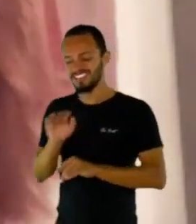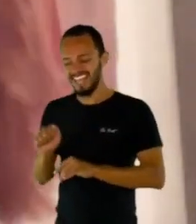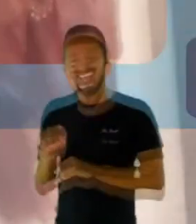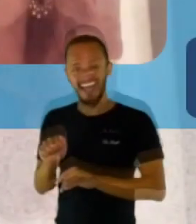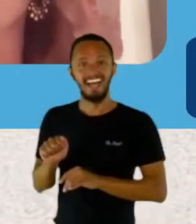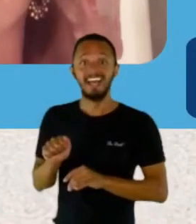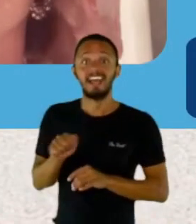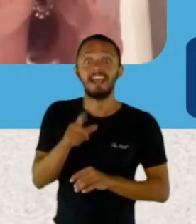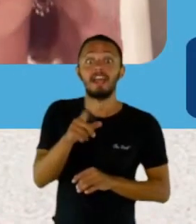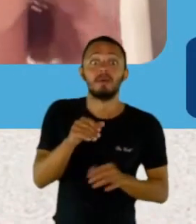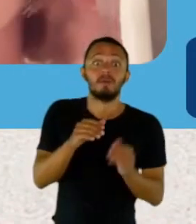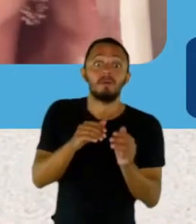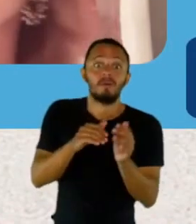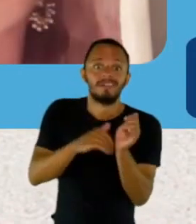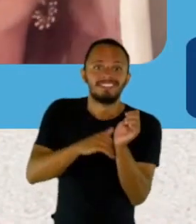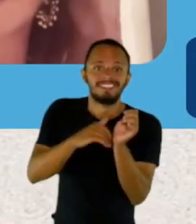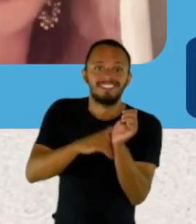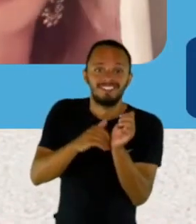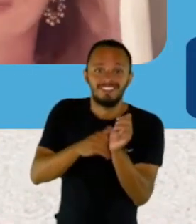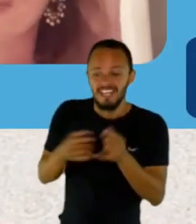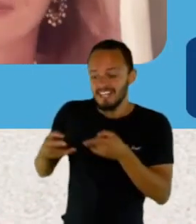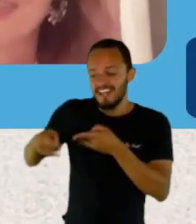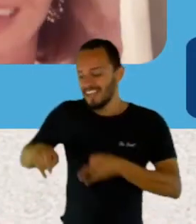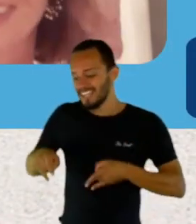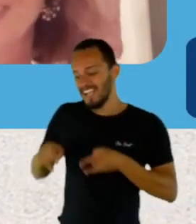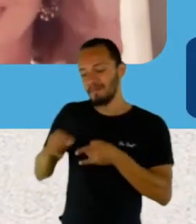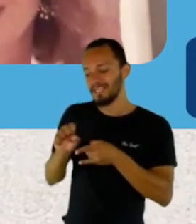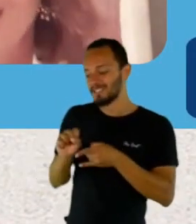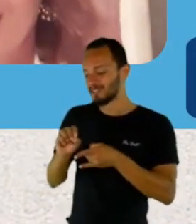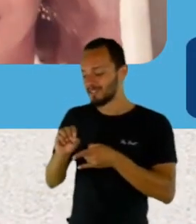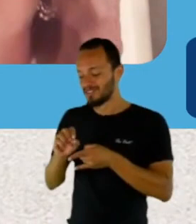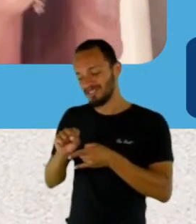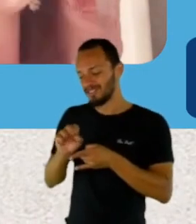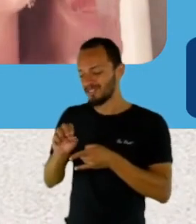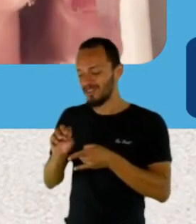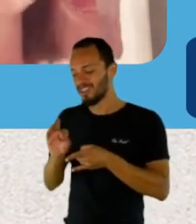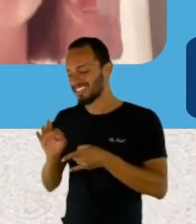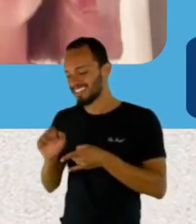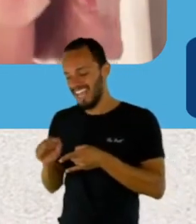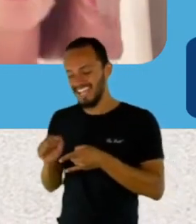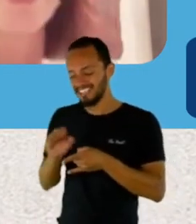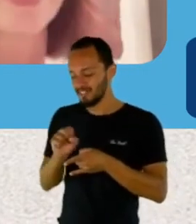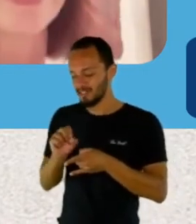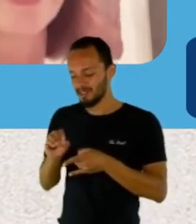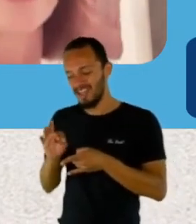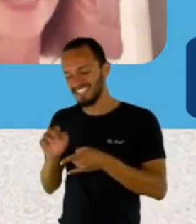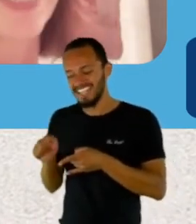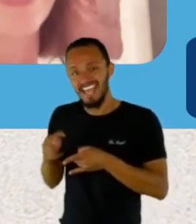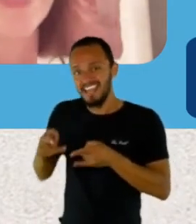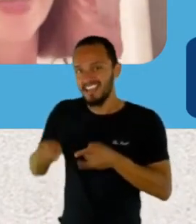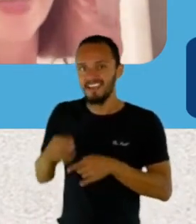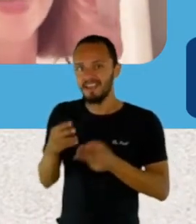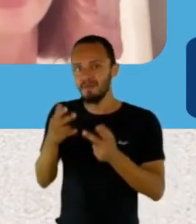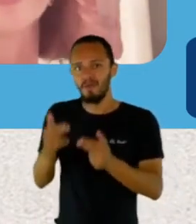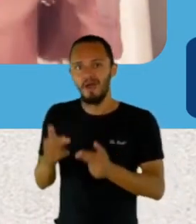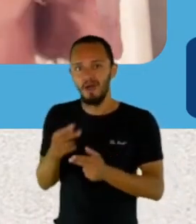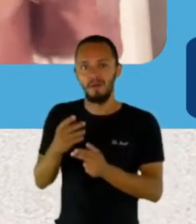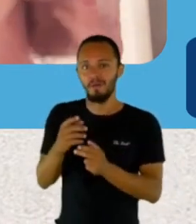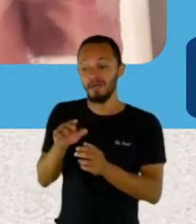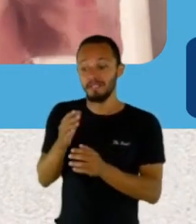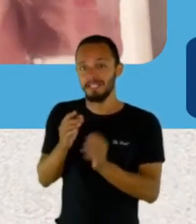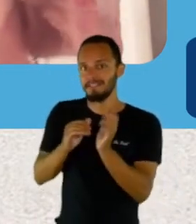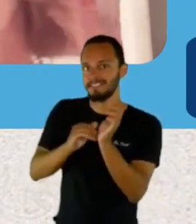censurar muito o texto do Valtinho, mas no final deu certo. Posso ler, então, do Iberê também? Pode, pode.